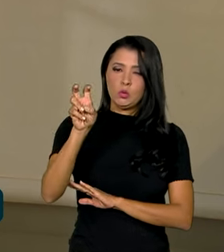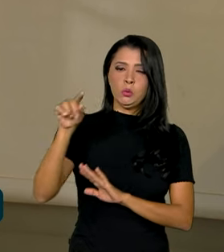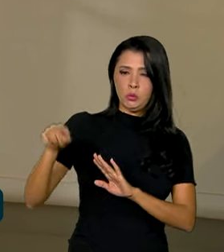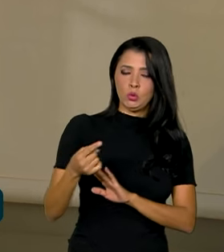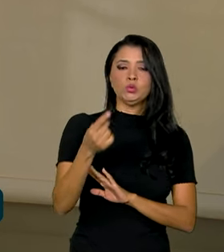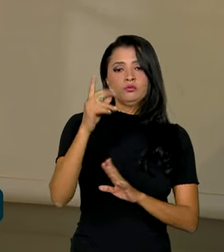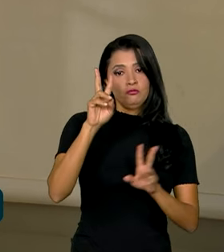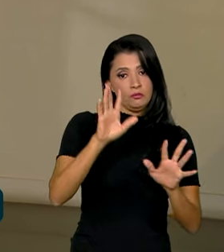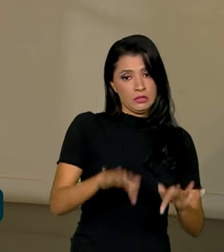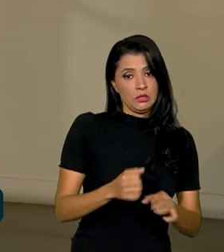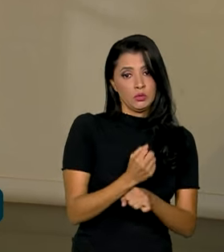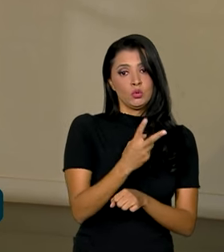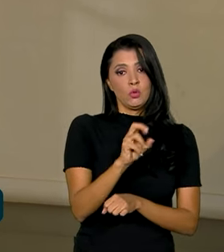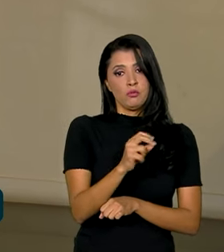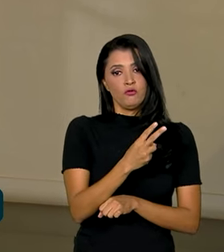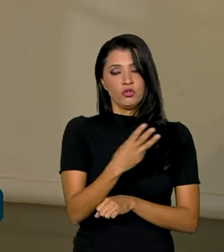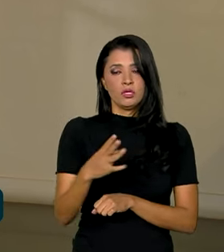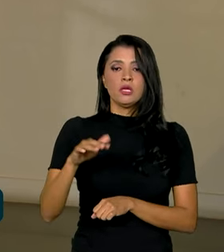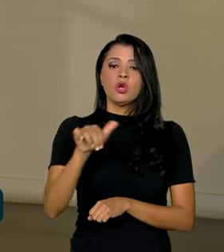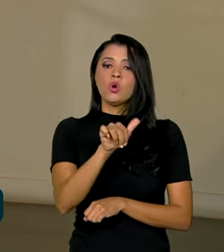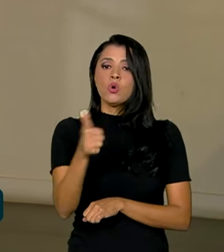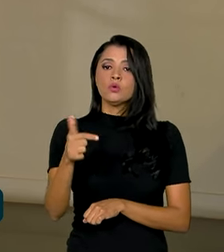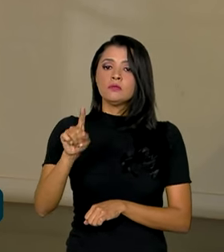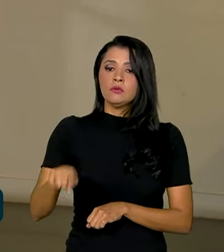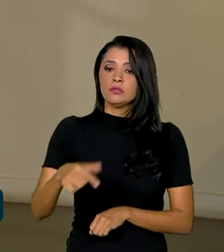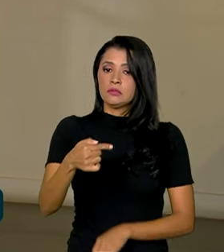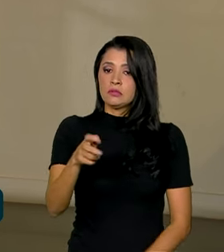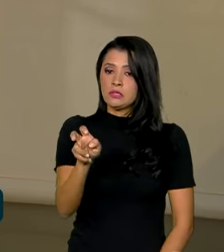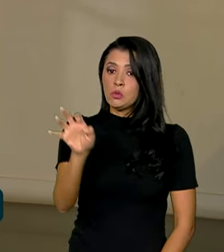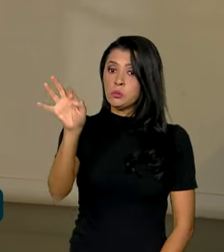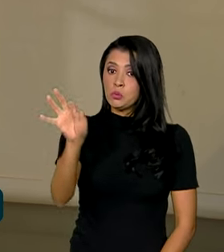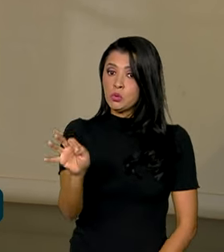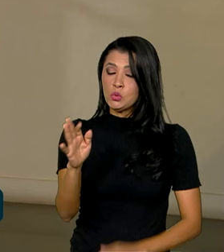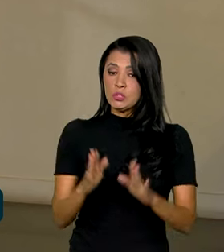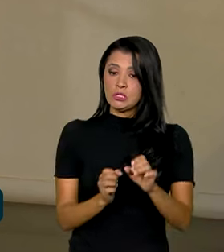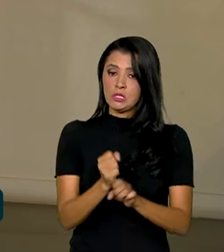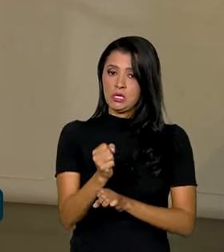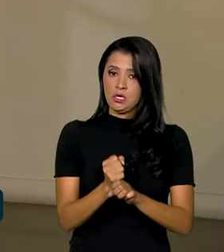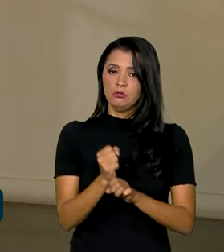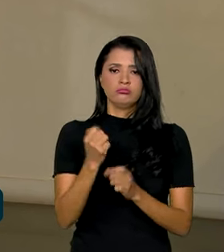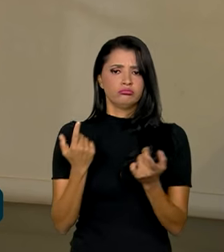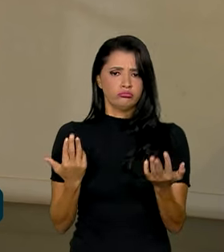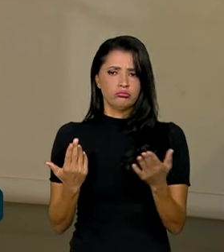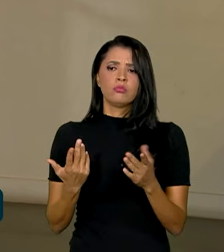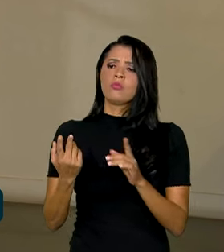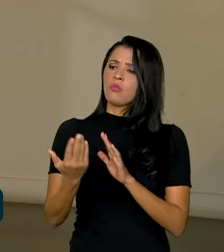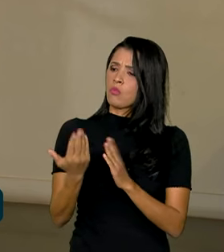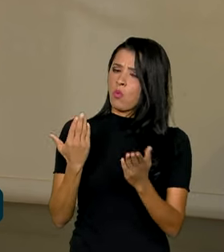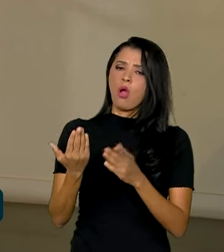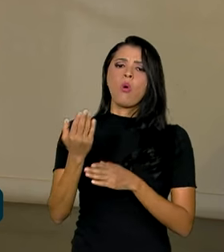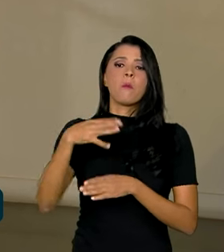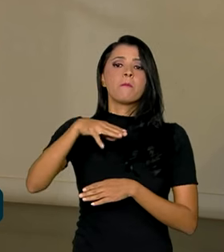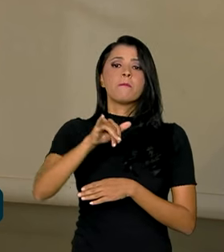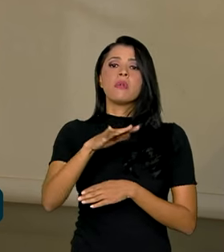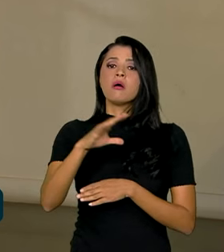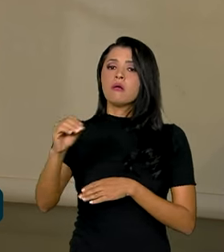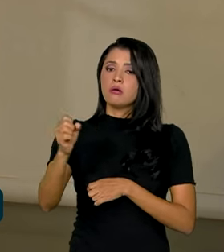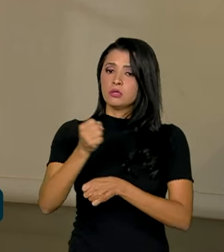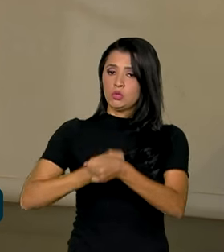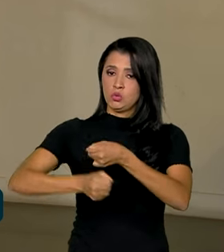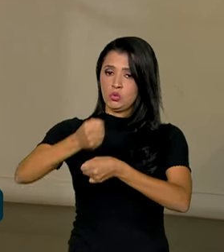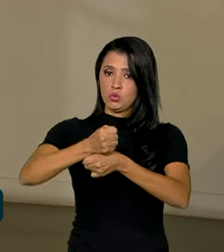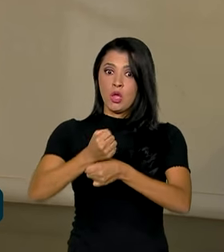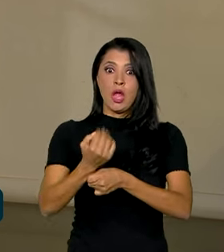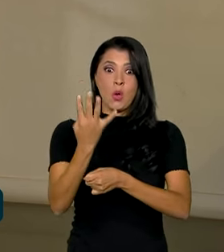2023 em 11,75% ao ano, o mesmo patamar de março do ano passado. Seria a quarta queda